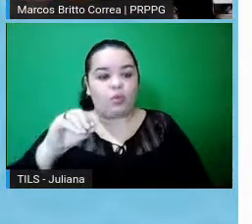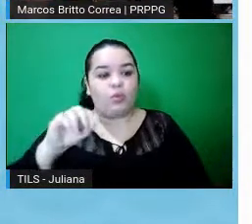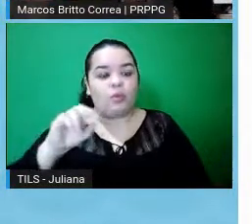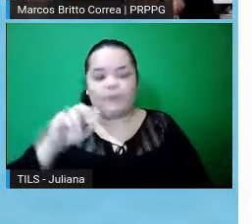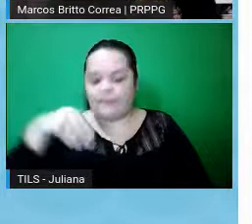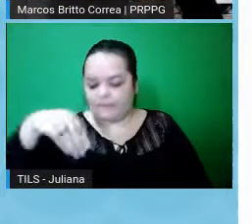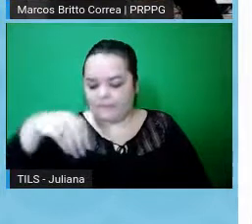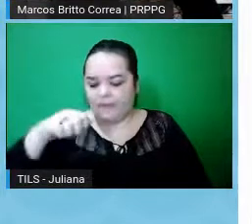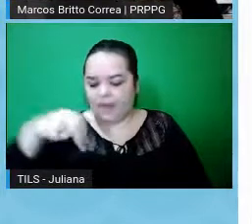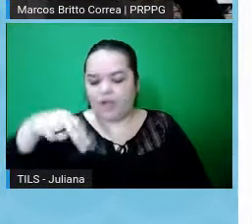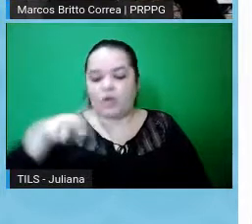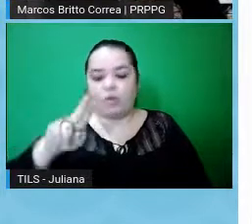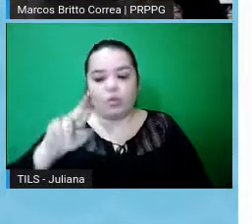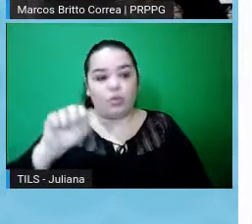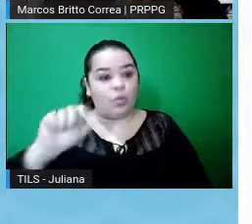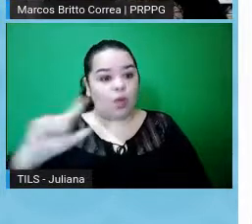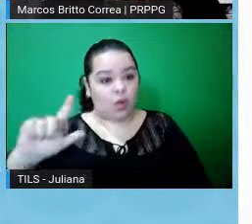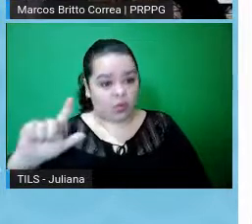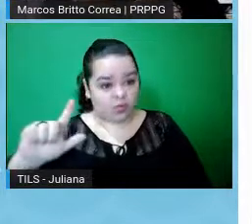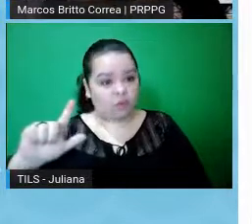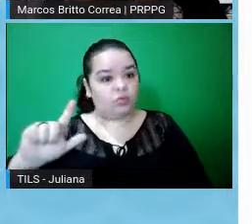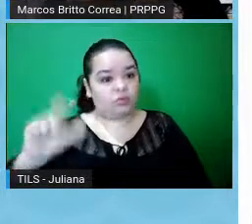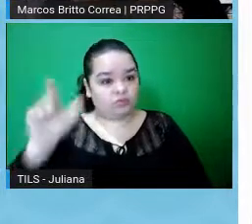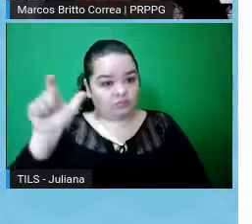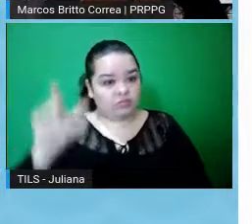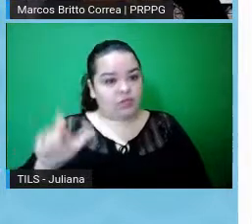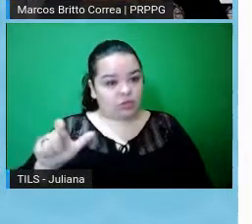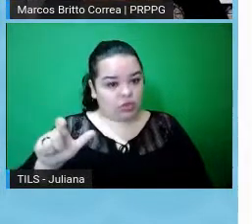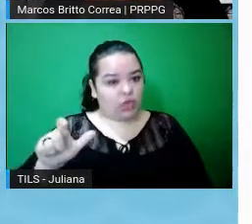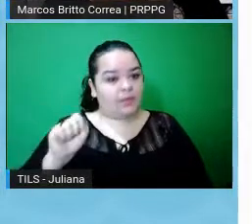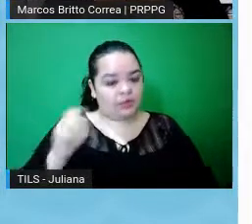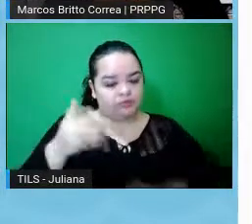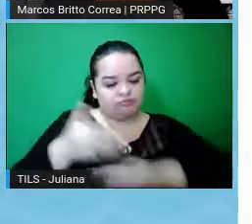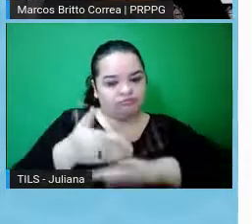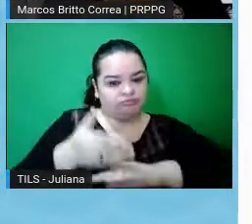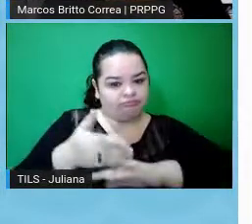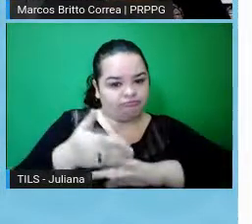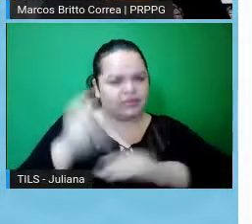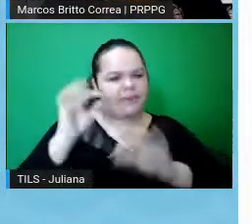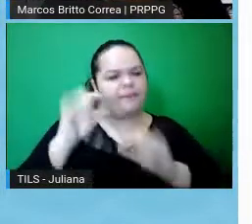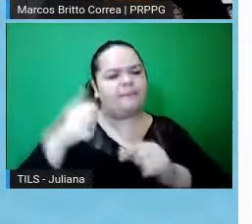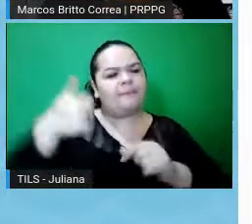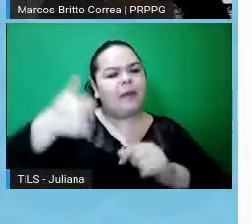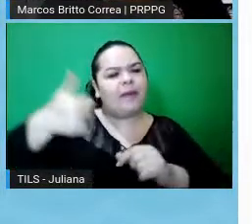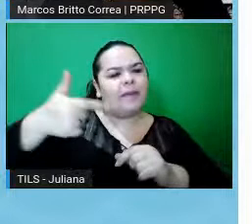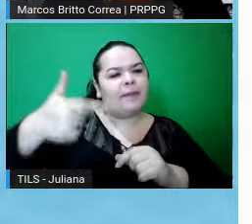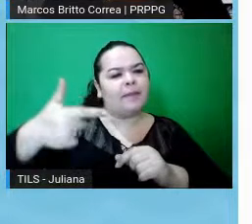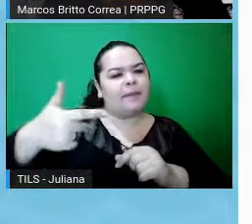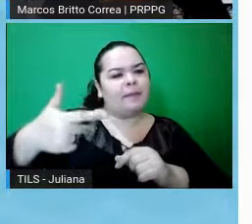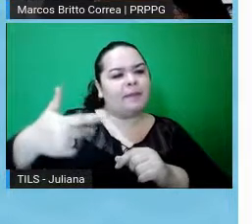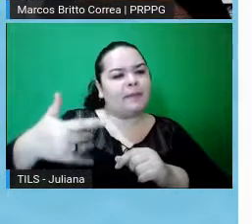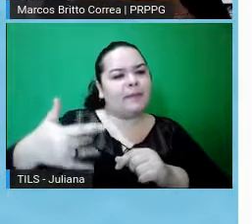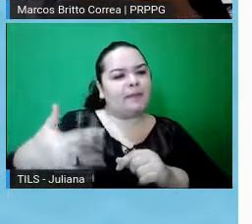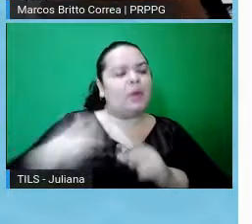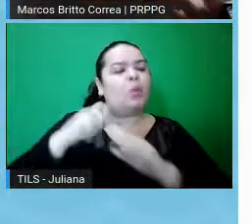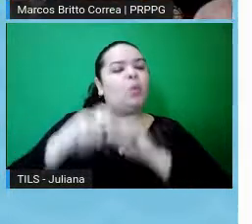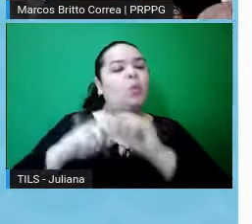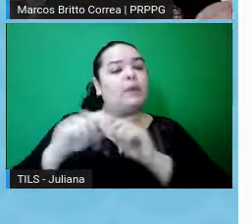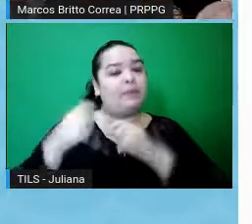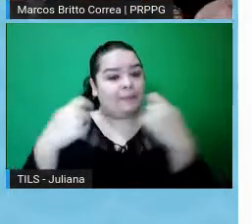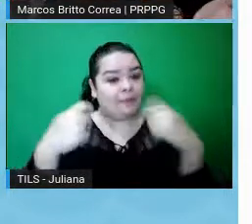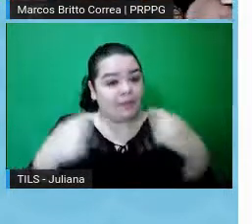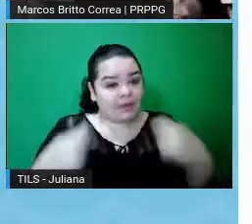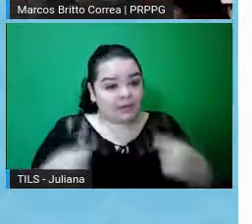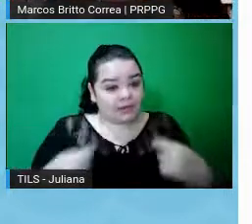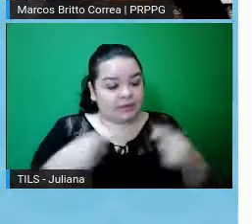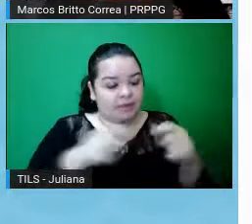site da UFPEL, depois eu mostro para vocês, e ali tem passo a passo todos os itens que a gente precisa fazer para conseguir